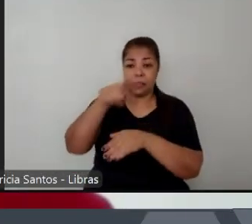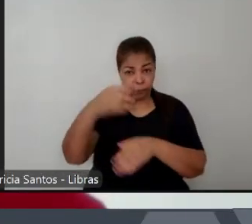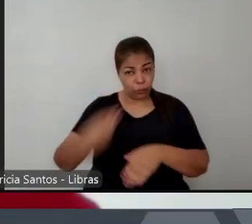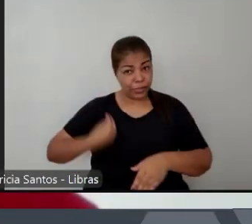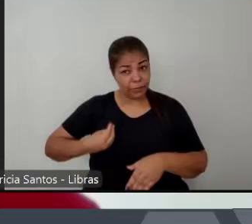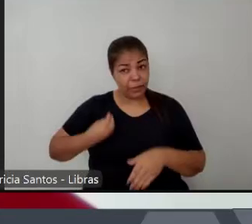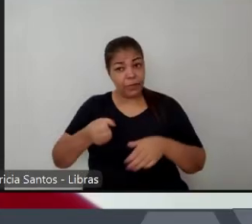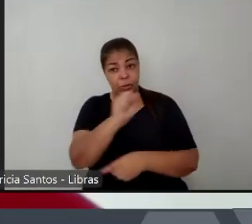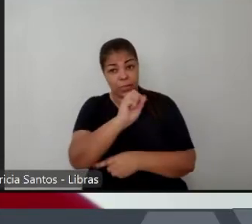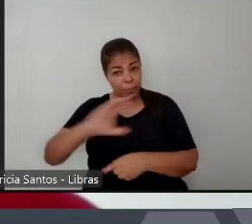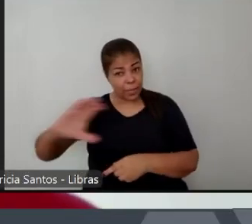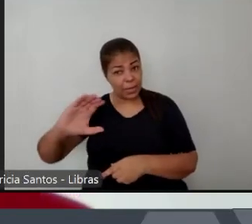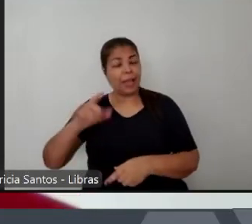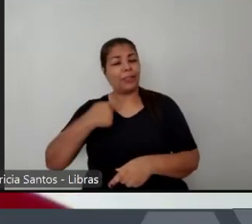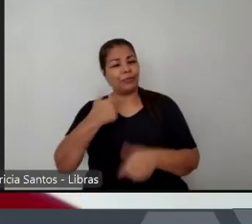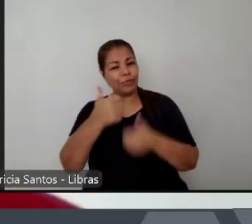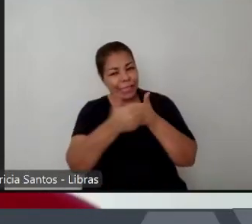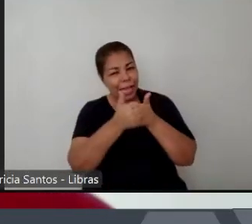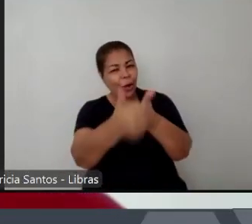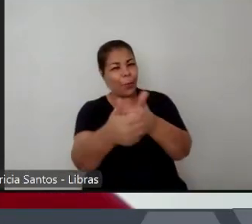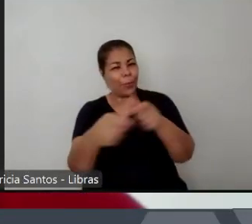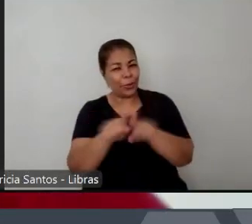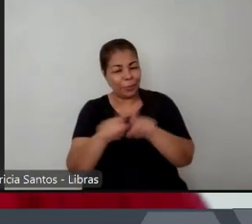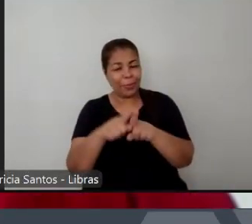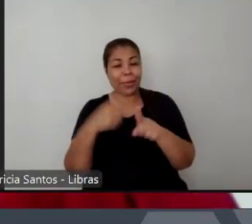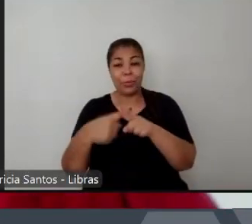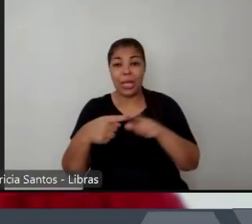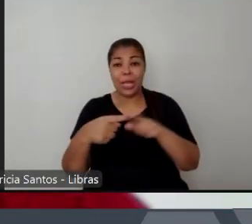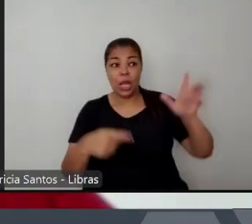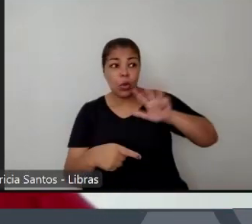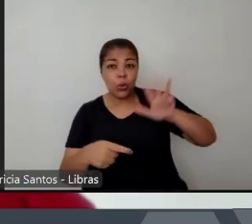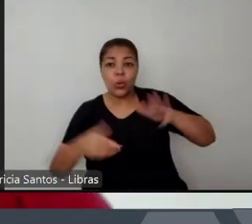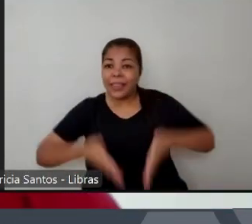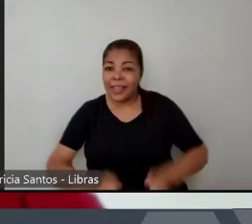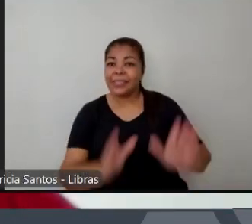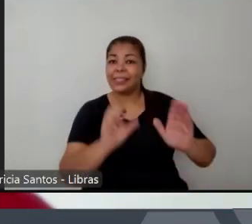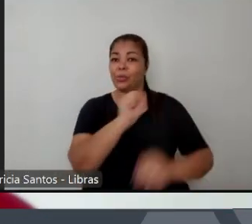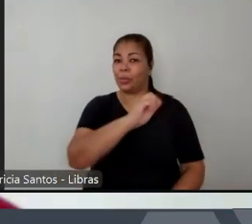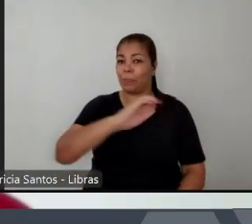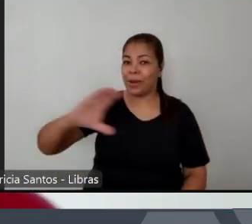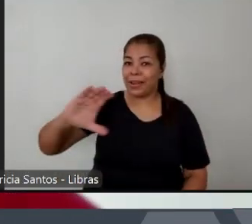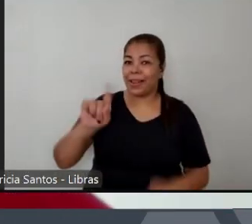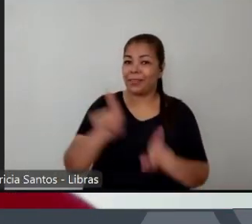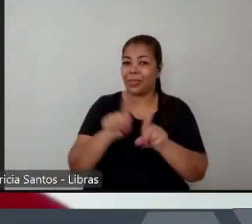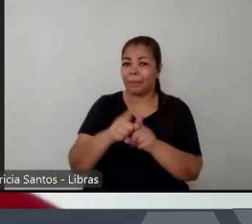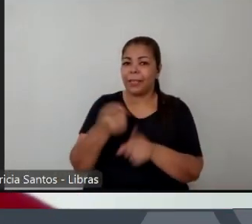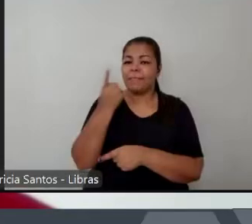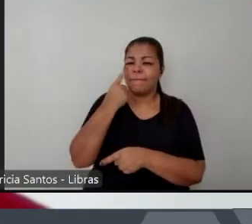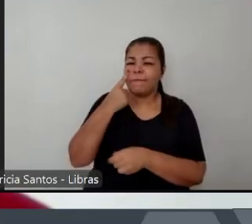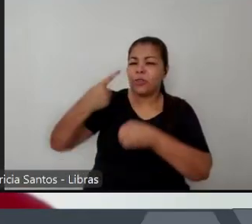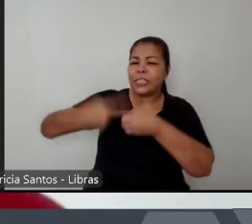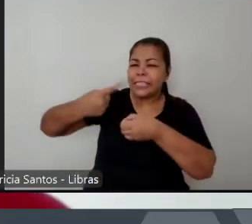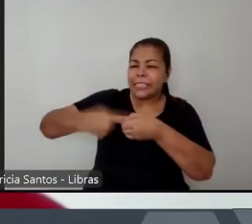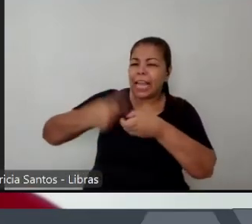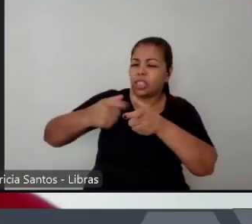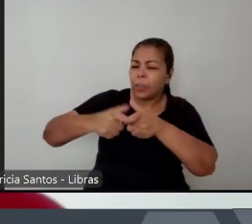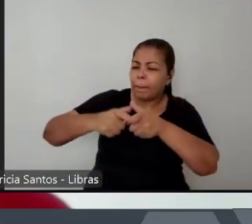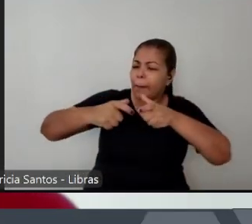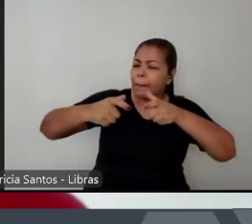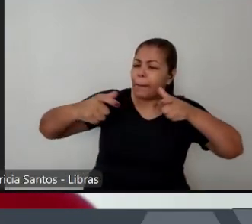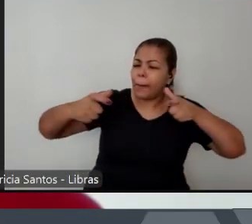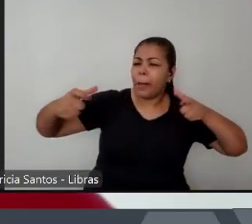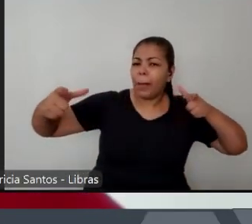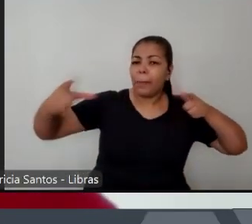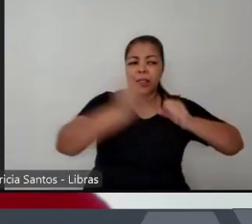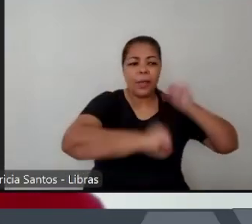de perto né o Lula nasce em São Bernardo né vem dos movimentos sociais e a cidade é construída também no entorno das indústrias